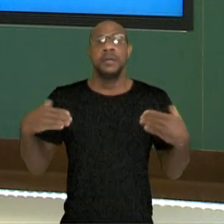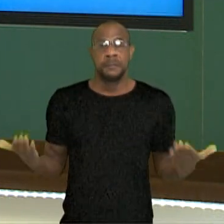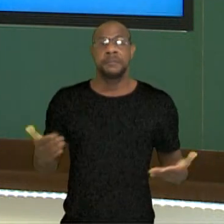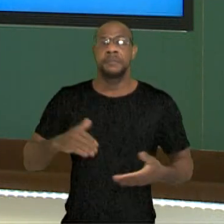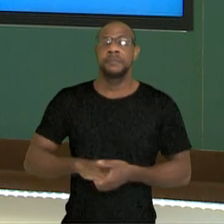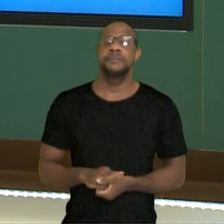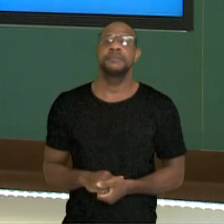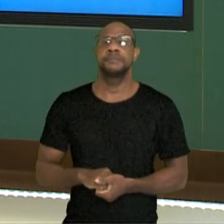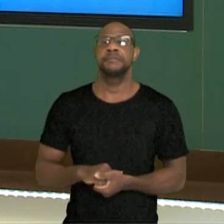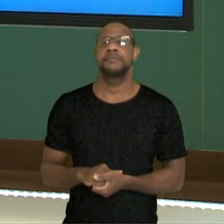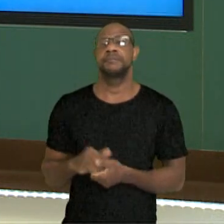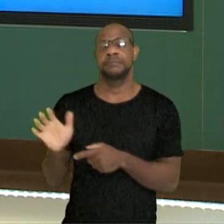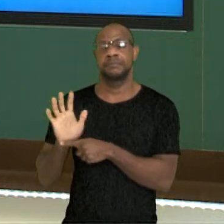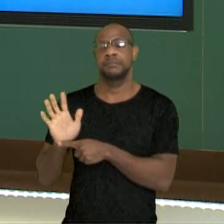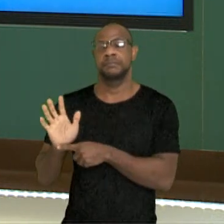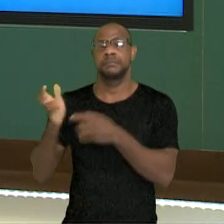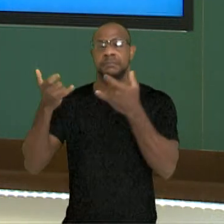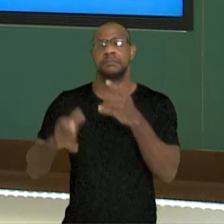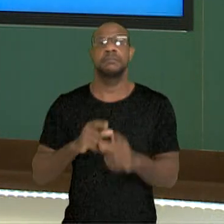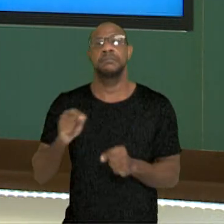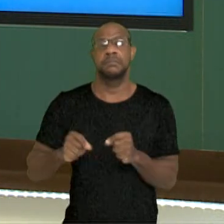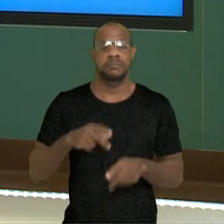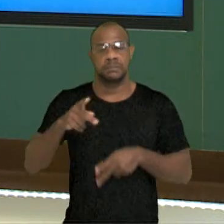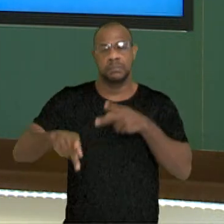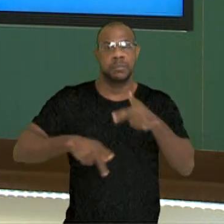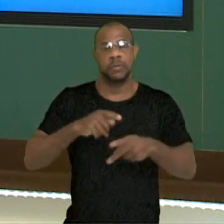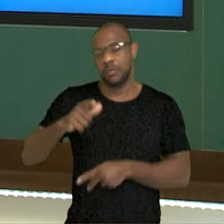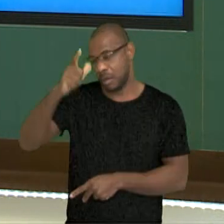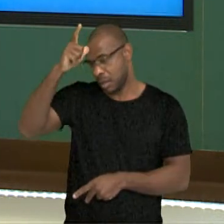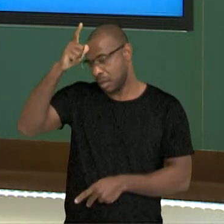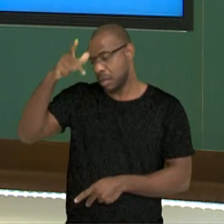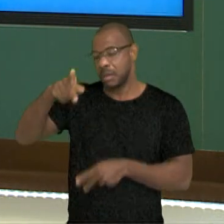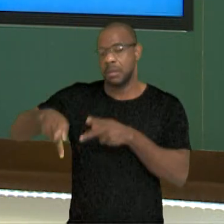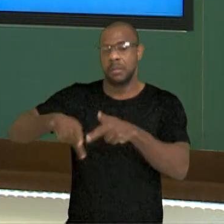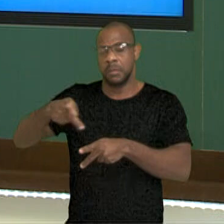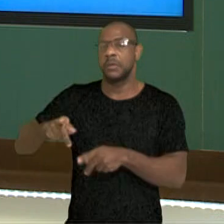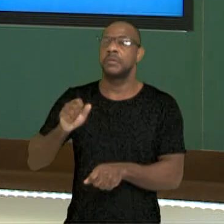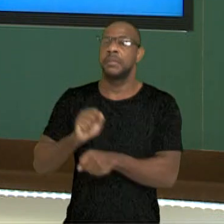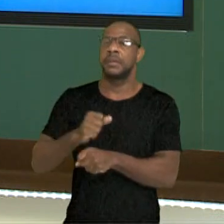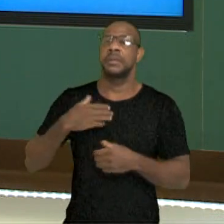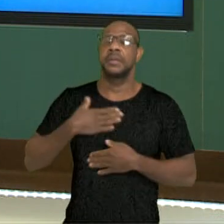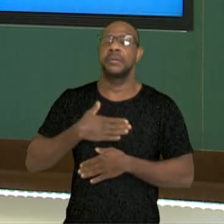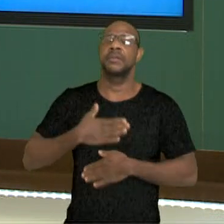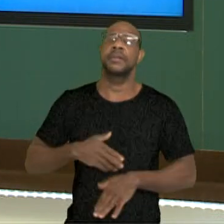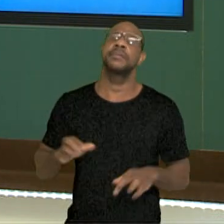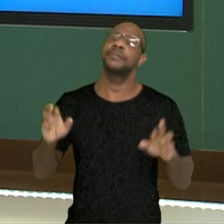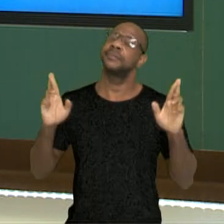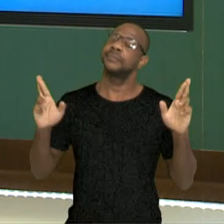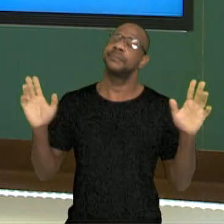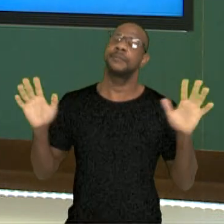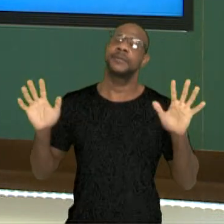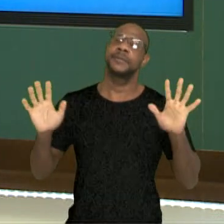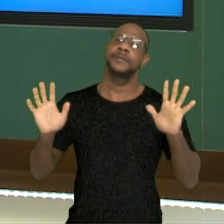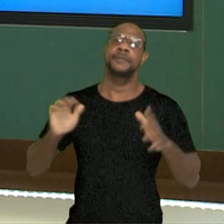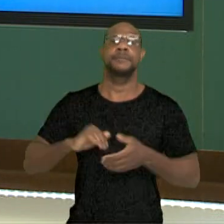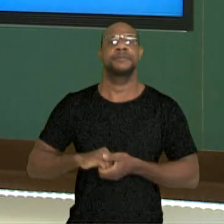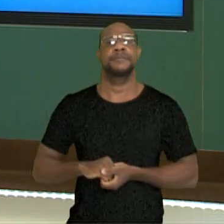Então, é isso, pessoal. Neste vídeo, nós falamos sobre os povos germânicos. Espero que vocês tenham gostado. E até breve!